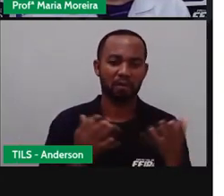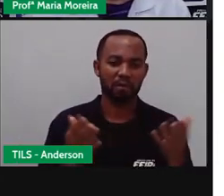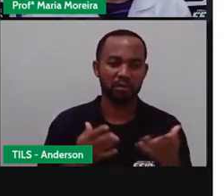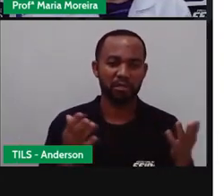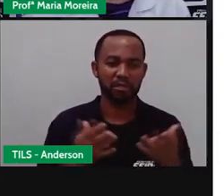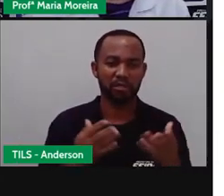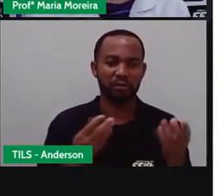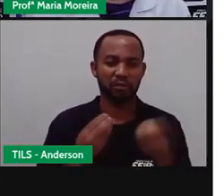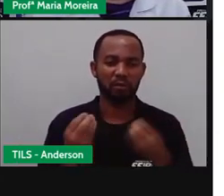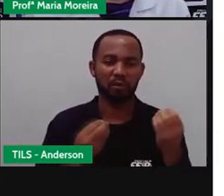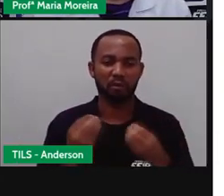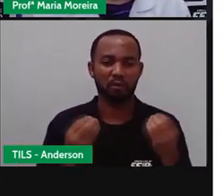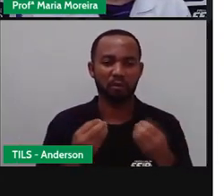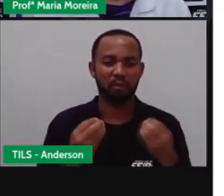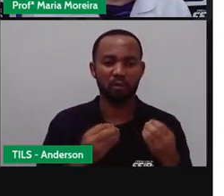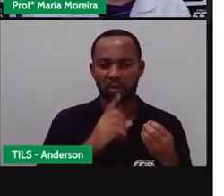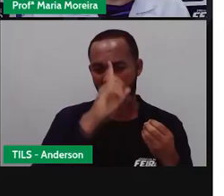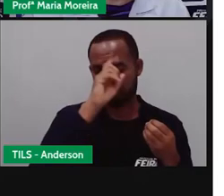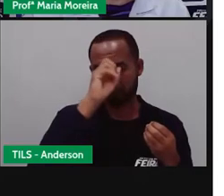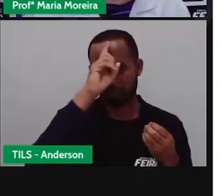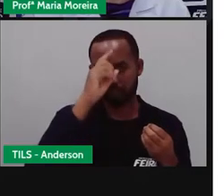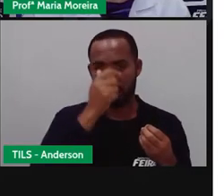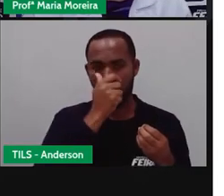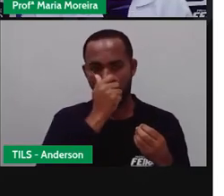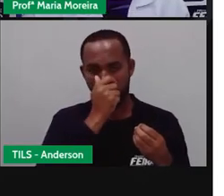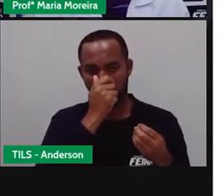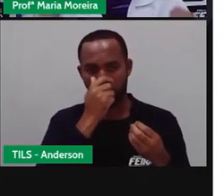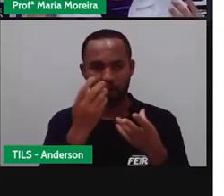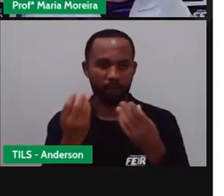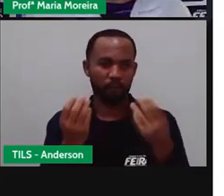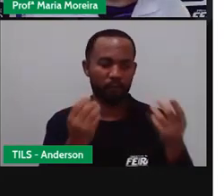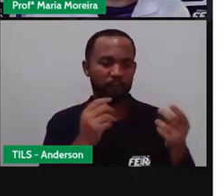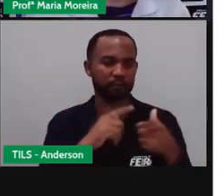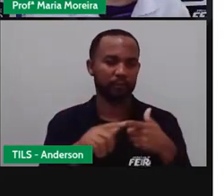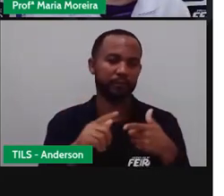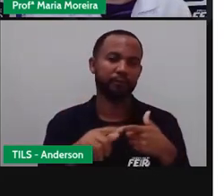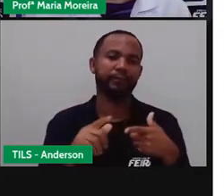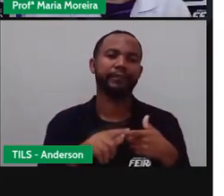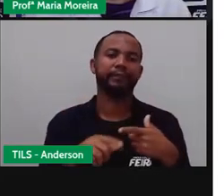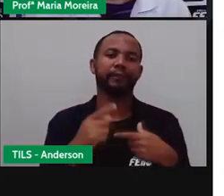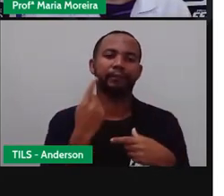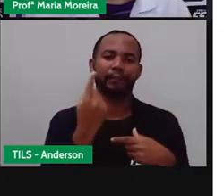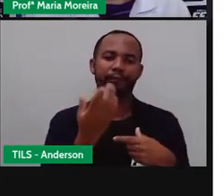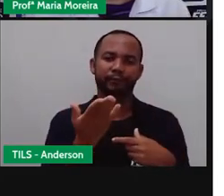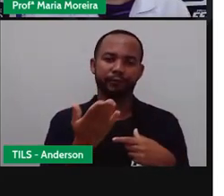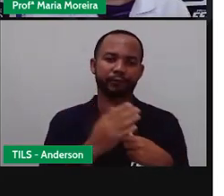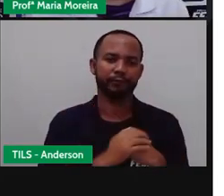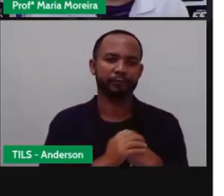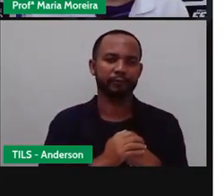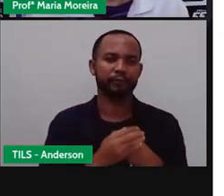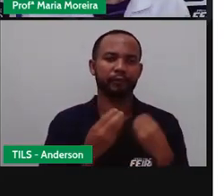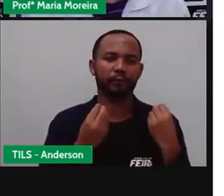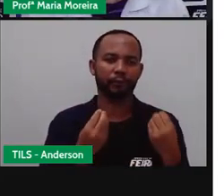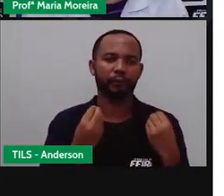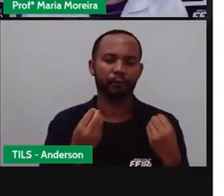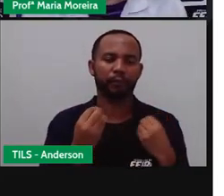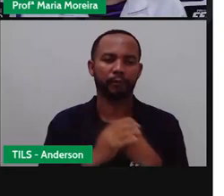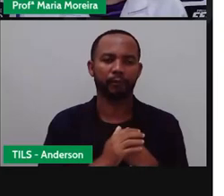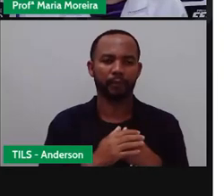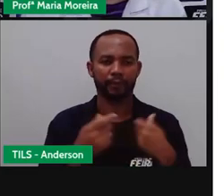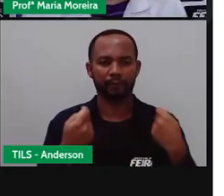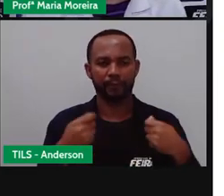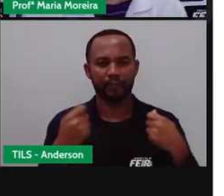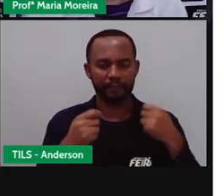vivendo Hospitais lotados Não é isso? Olha só mais um problema aí Então o ideal é que a gente Se